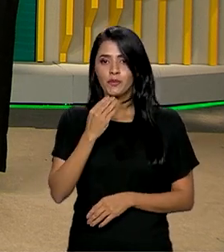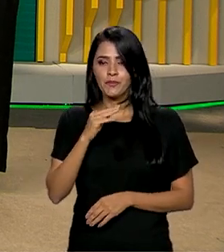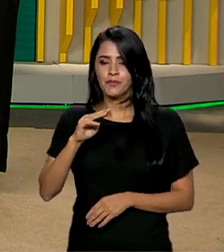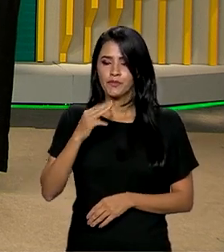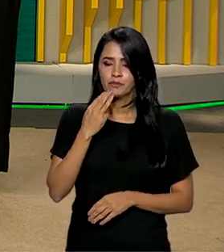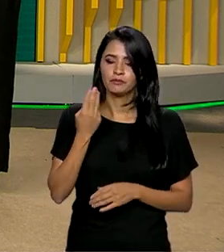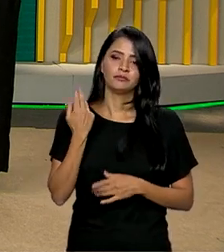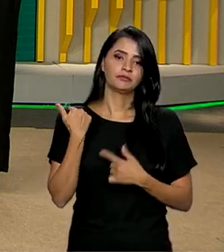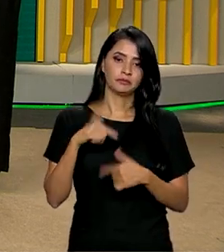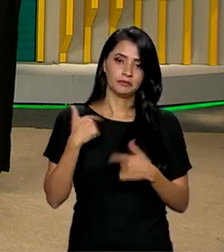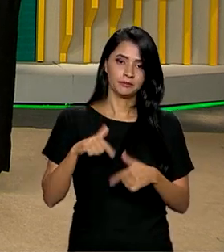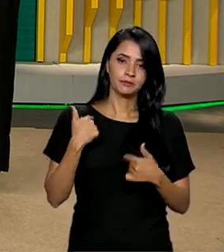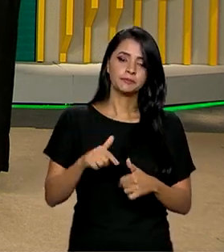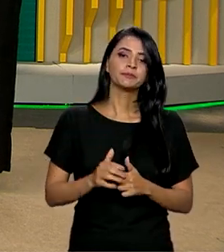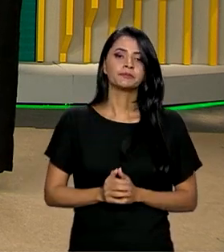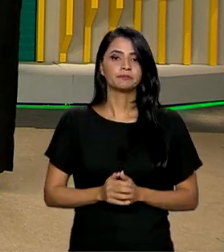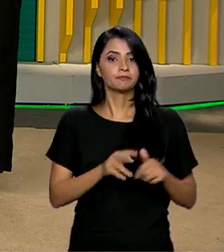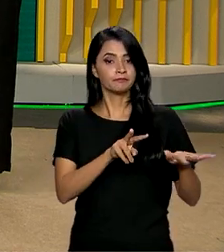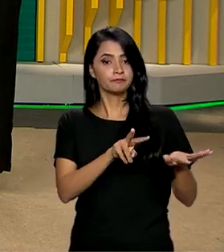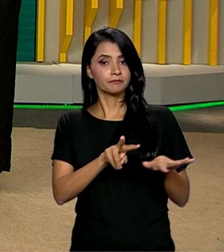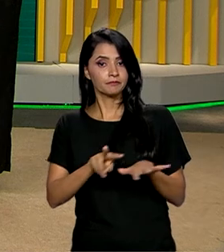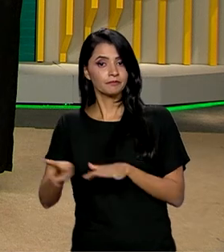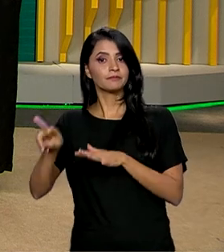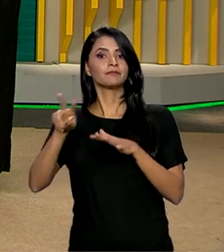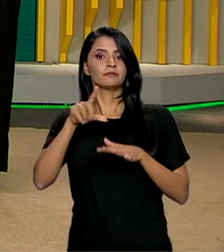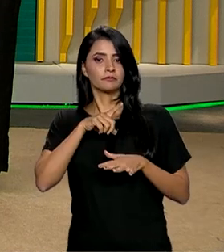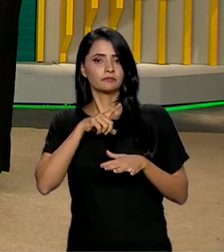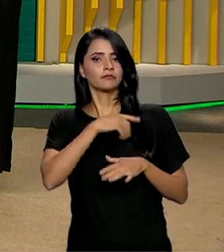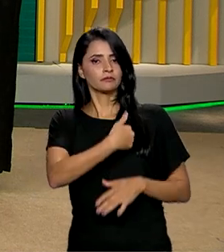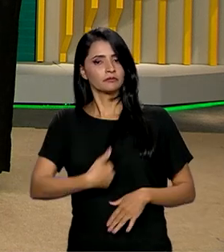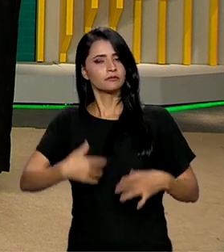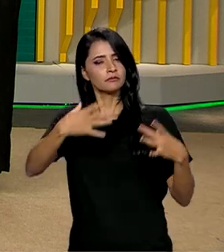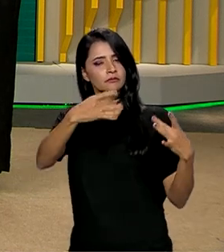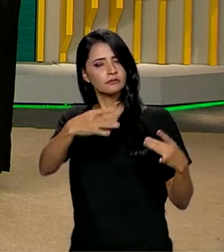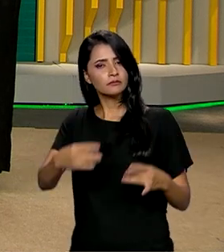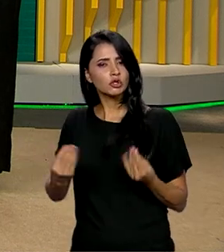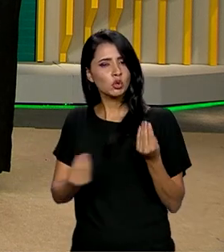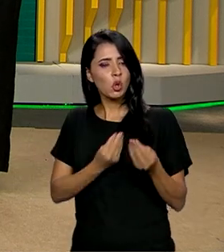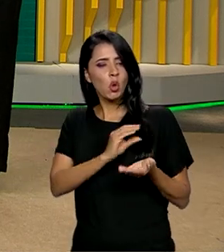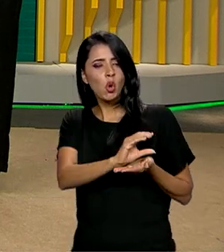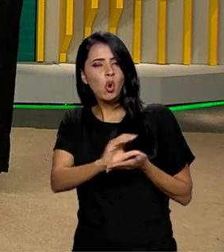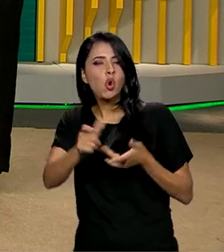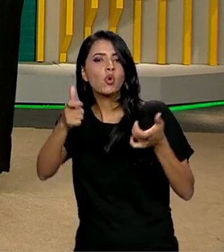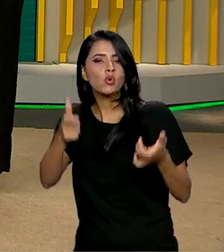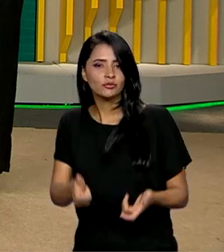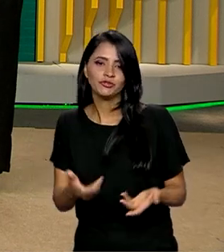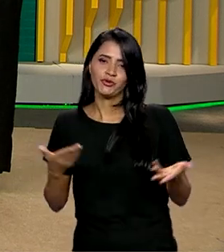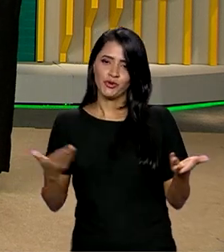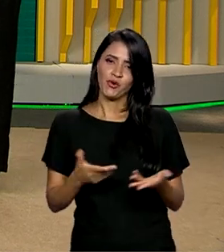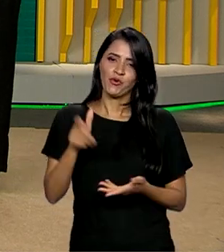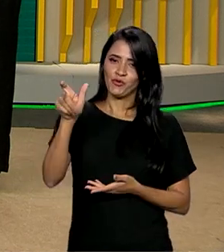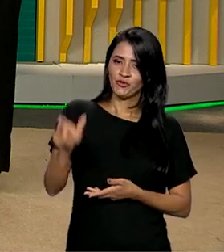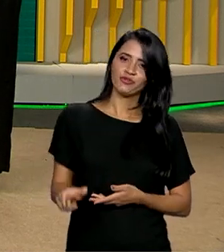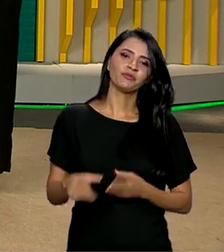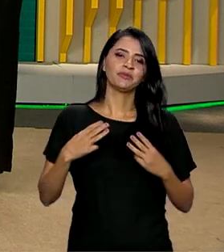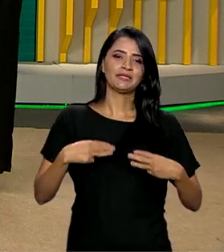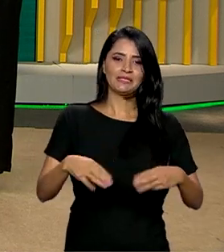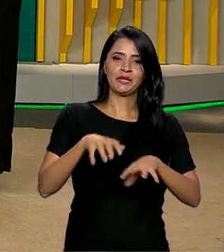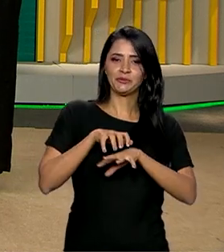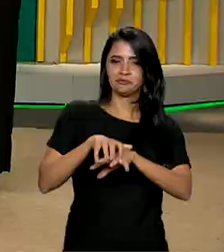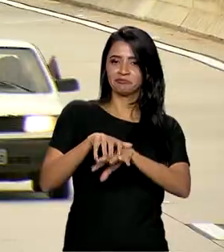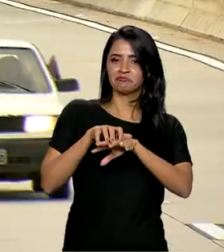dessa semana, Roberto, o governo está detalhando como serão direcionados os investimentos. Hoje foi a vez do Ministério dos